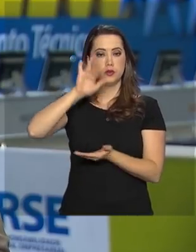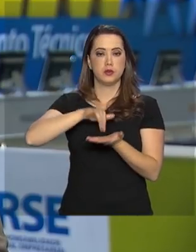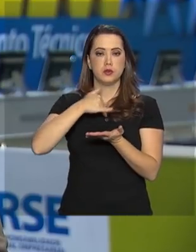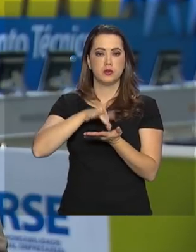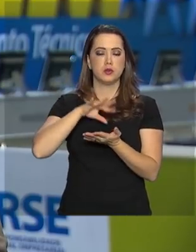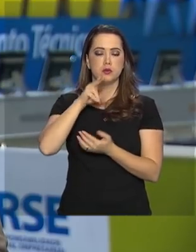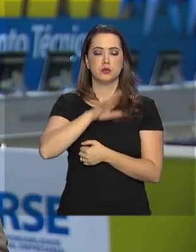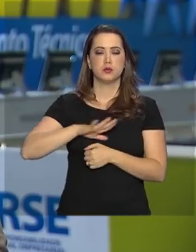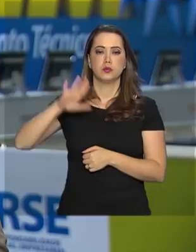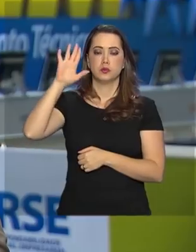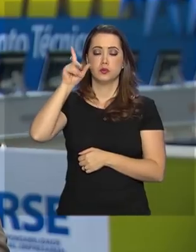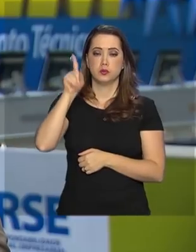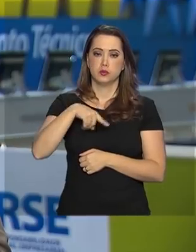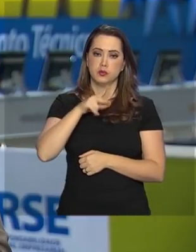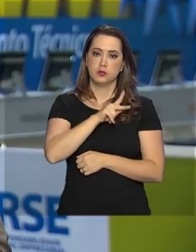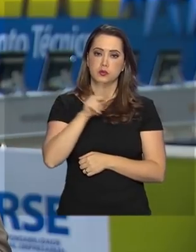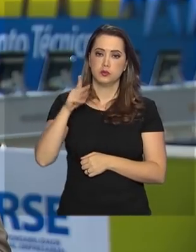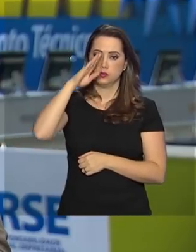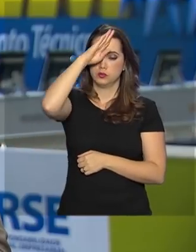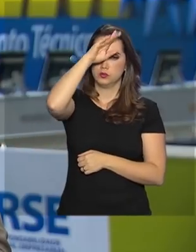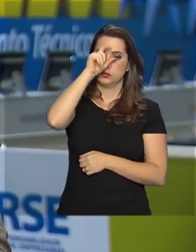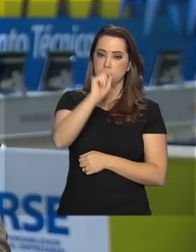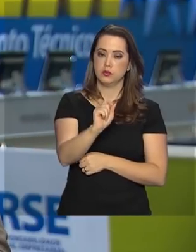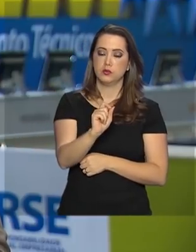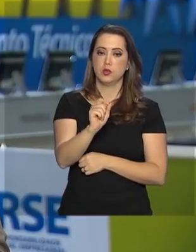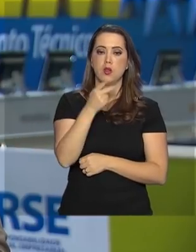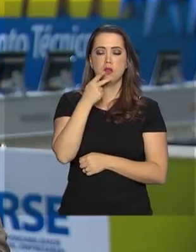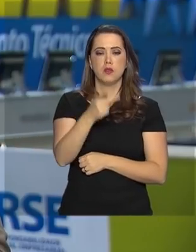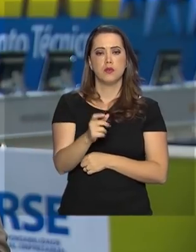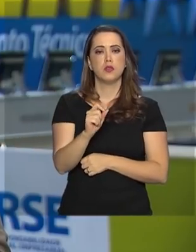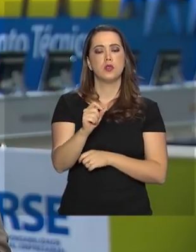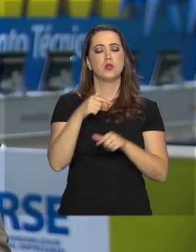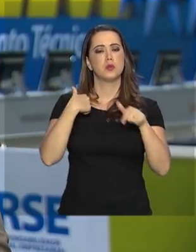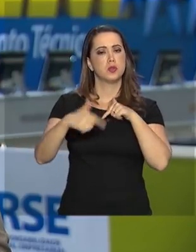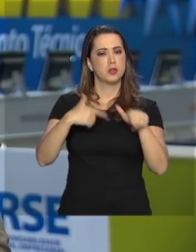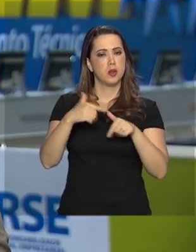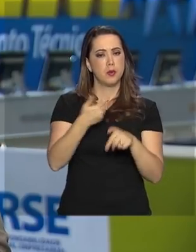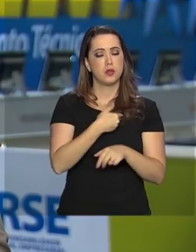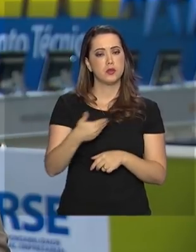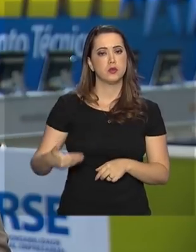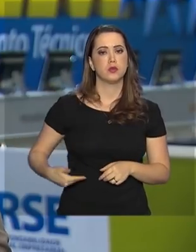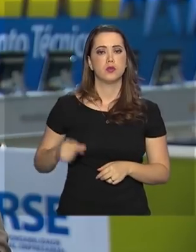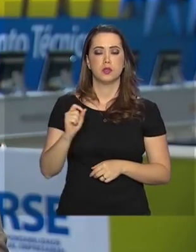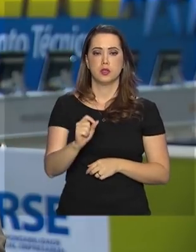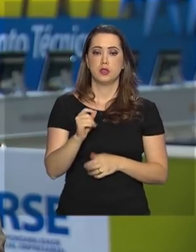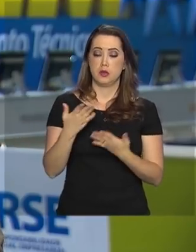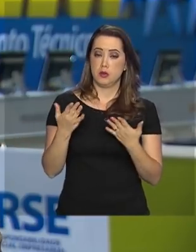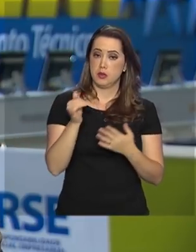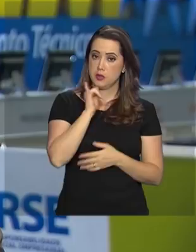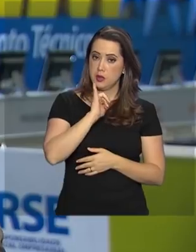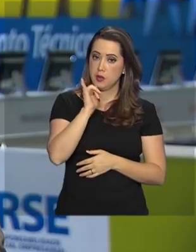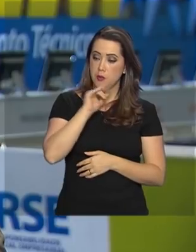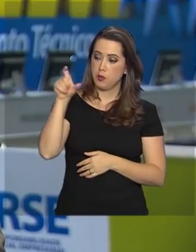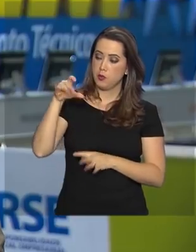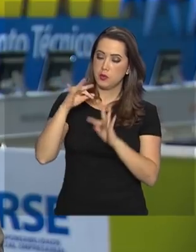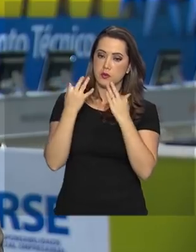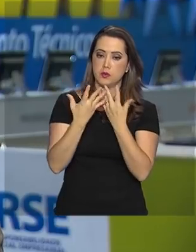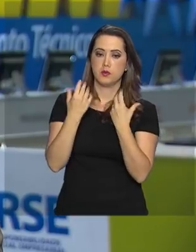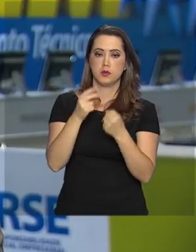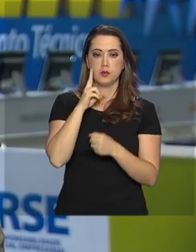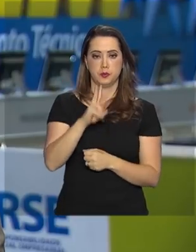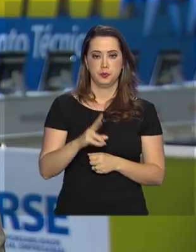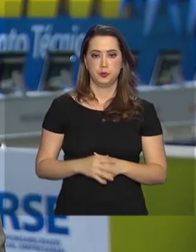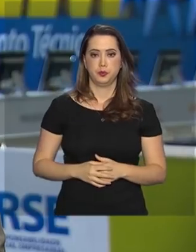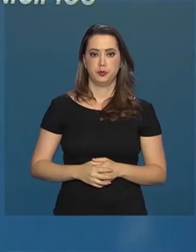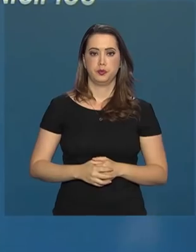de todo o Brasil, o presidente Jair Bolsonaro falou sobre as ações do governo, como o programa Bolsa Família. Vamos ouvir.